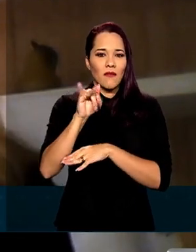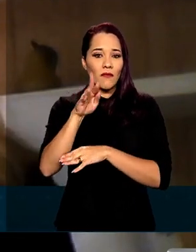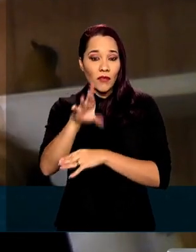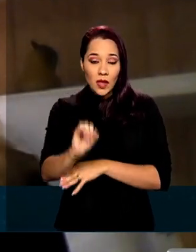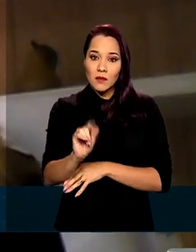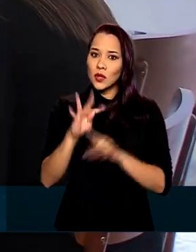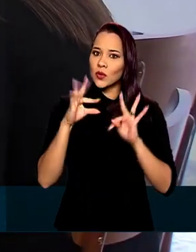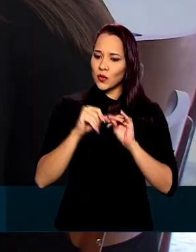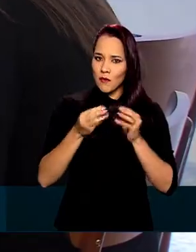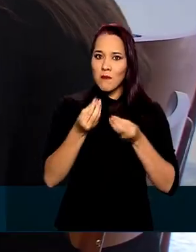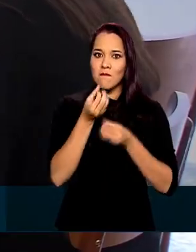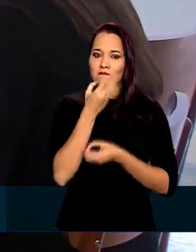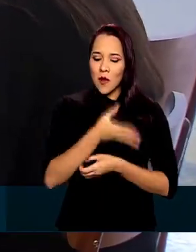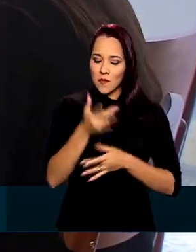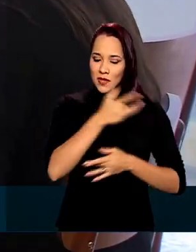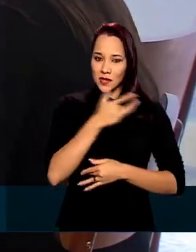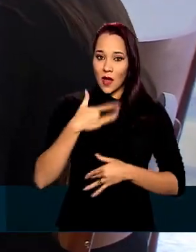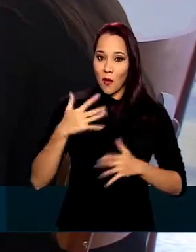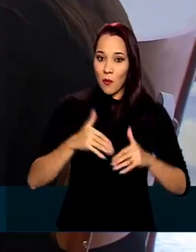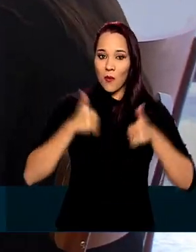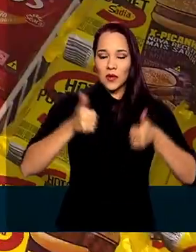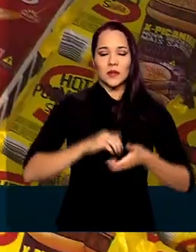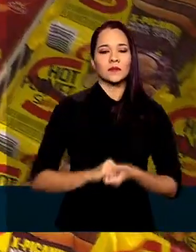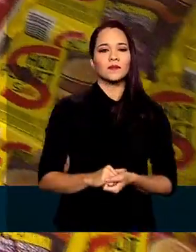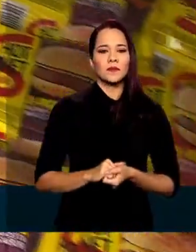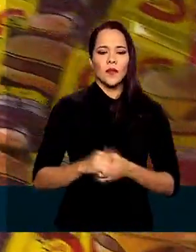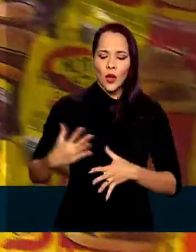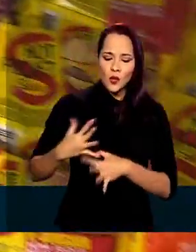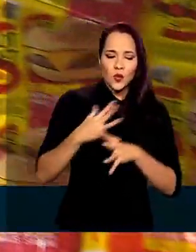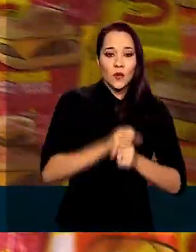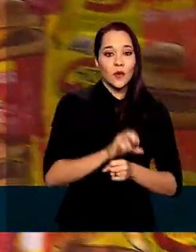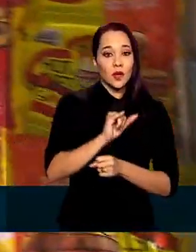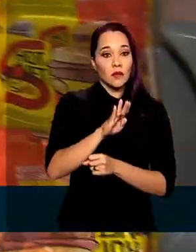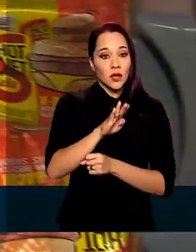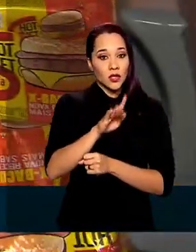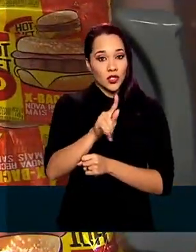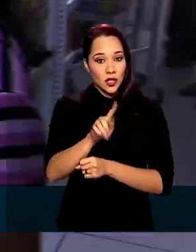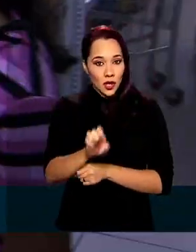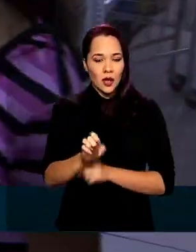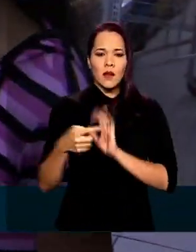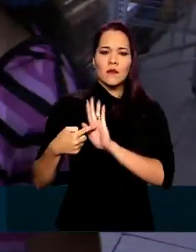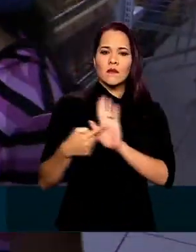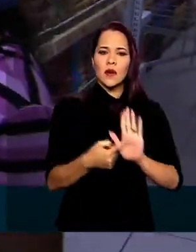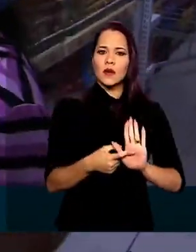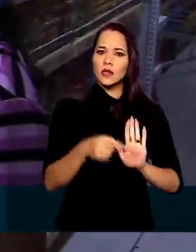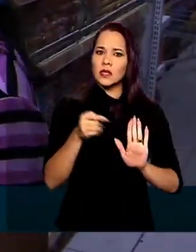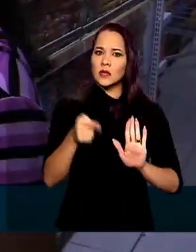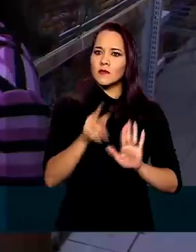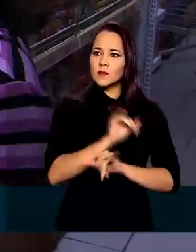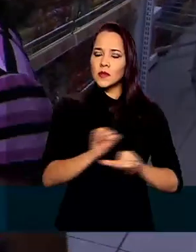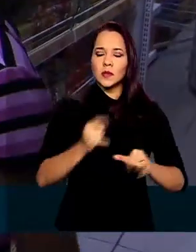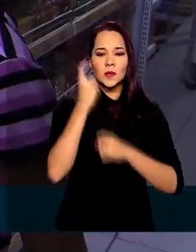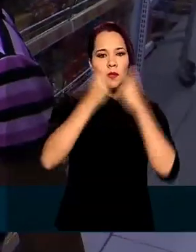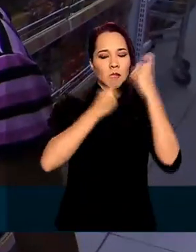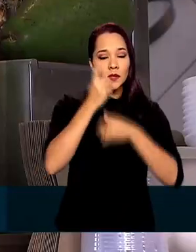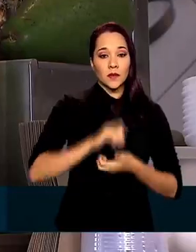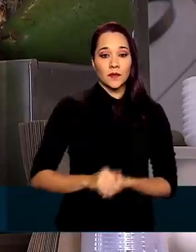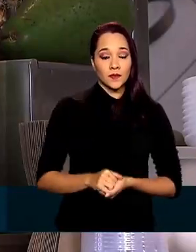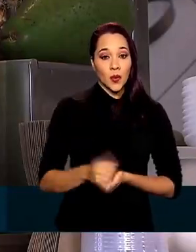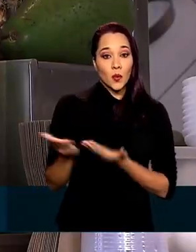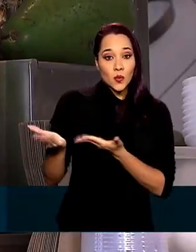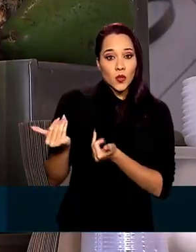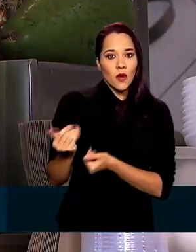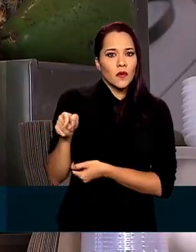muito bem para a saúde. O levantamento feito pelo IBGE mostra um dado que, segundo especialistas, é preocupante. Os adolescentes